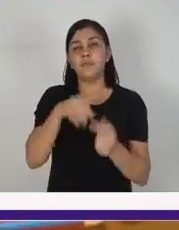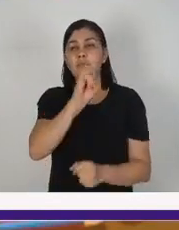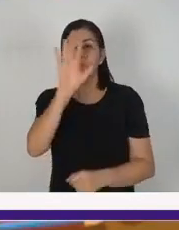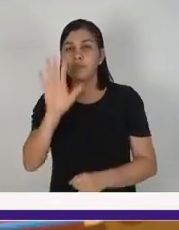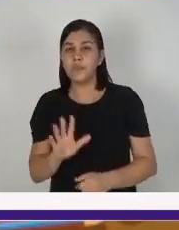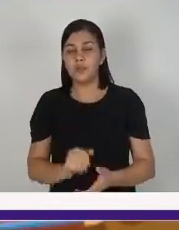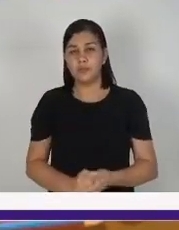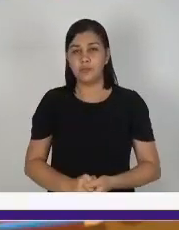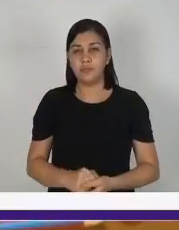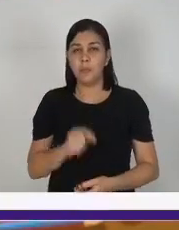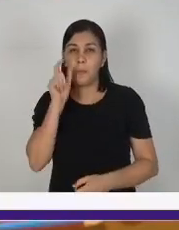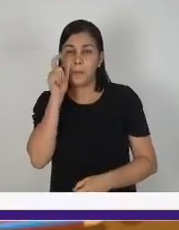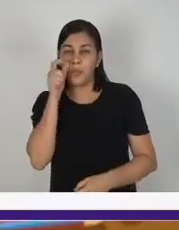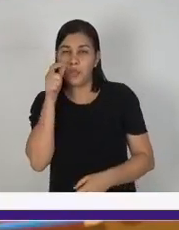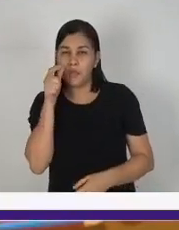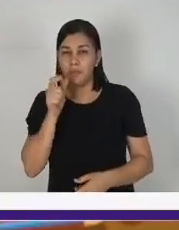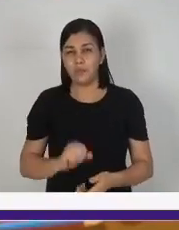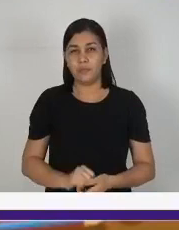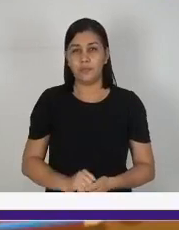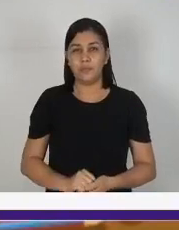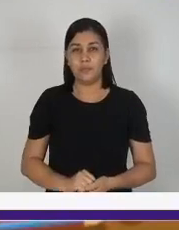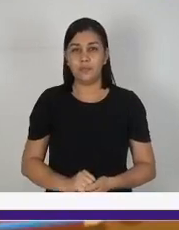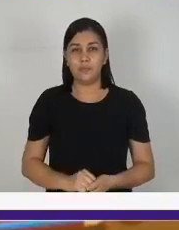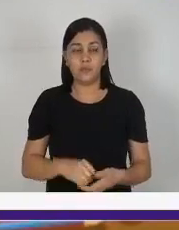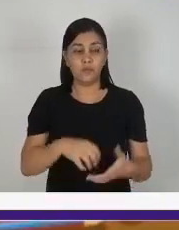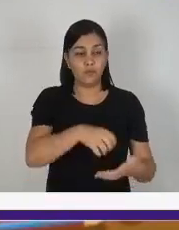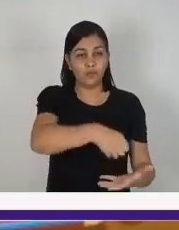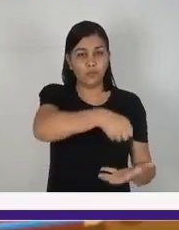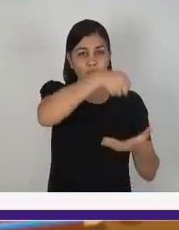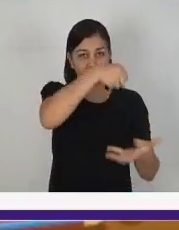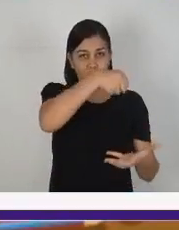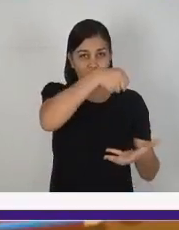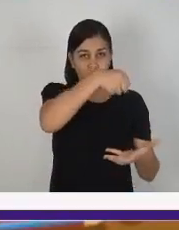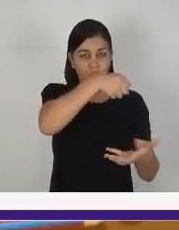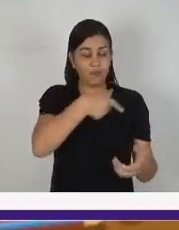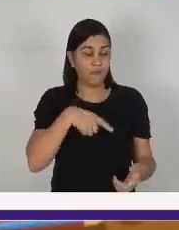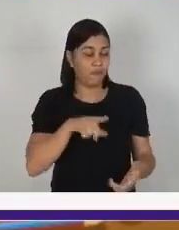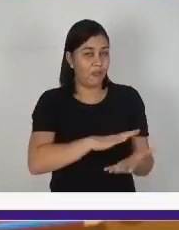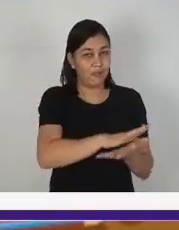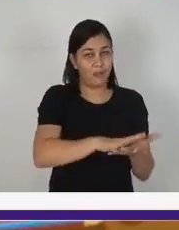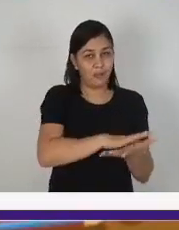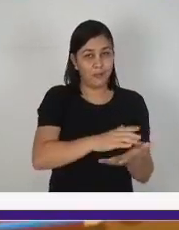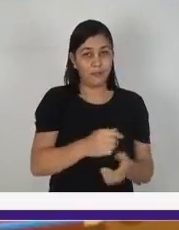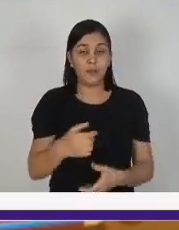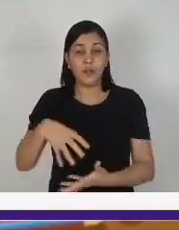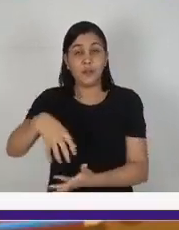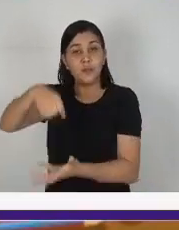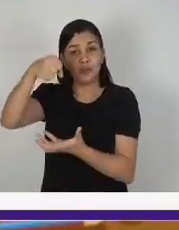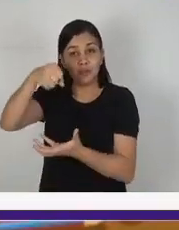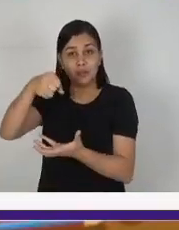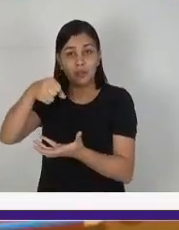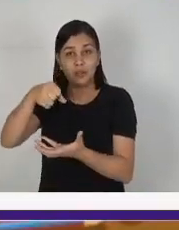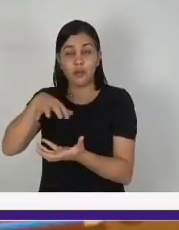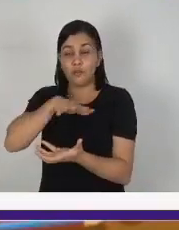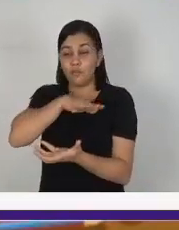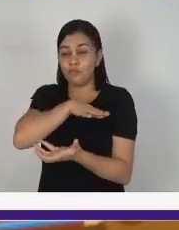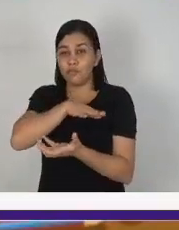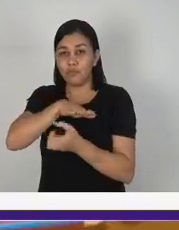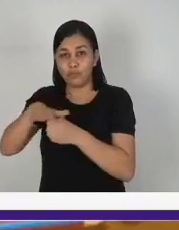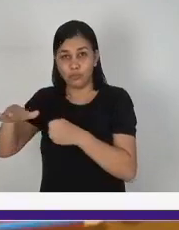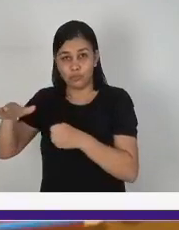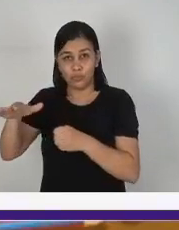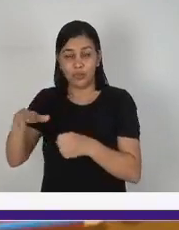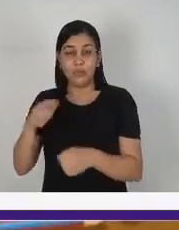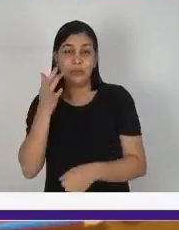Olha bem direitinho. Uma cesta que está vazia e uma cesta que está cheia de maçãs, de